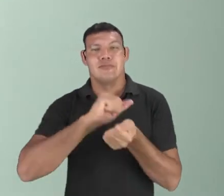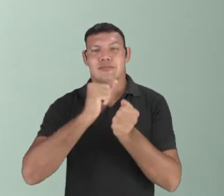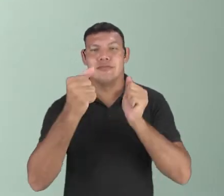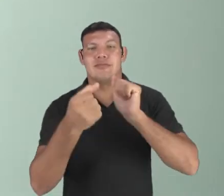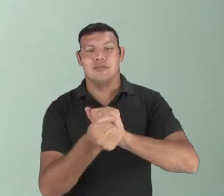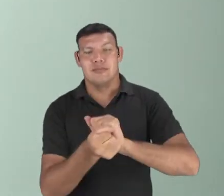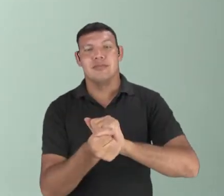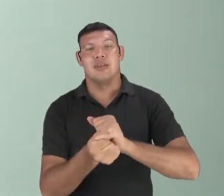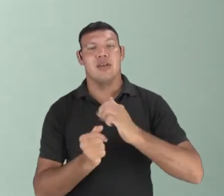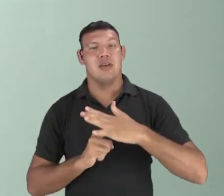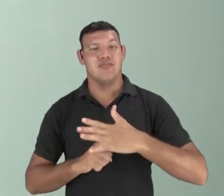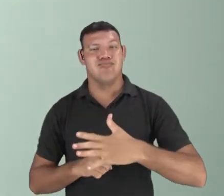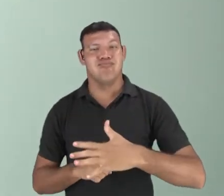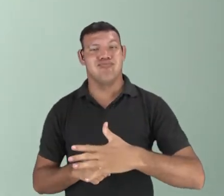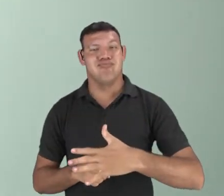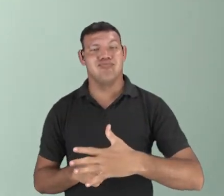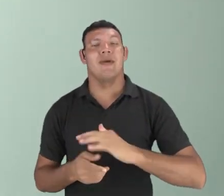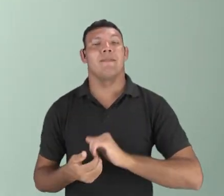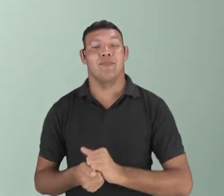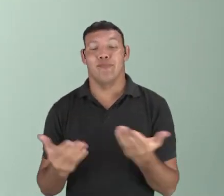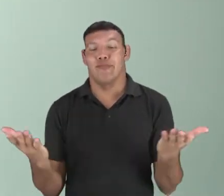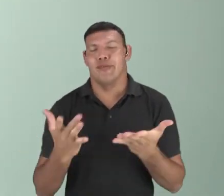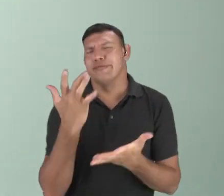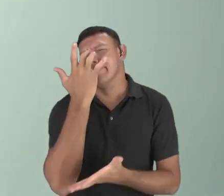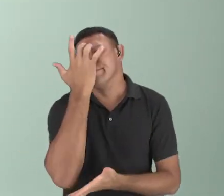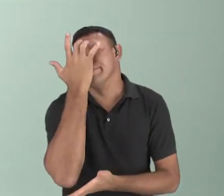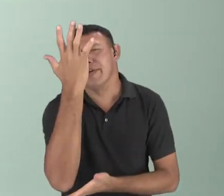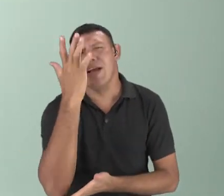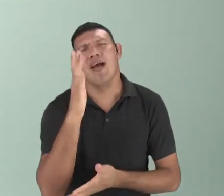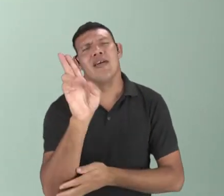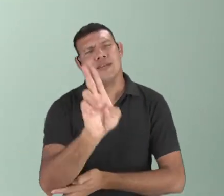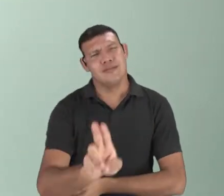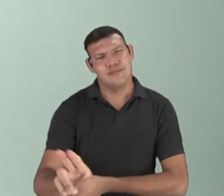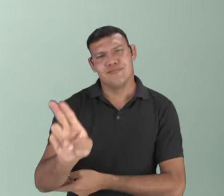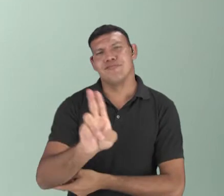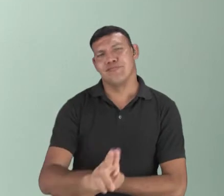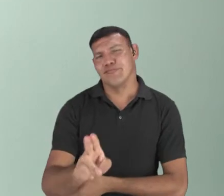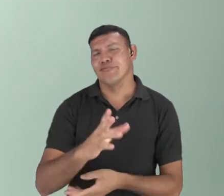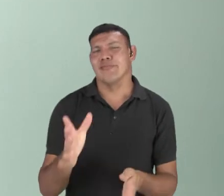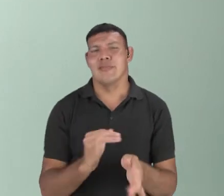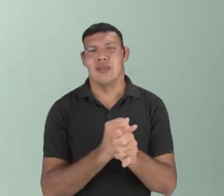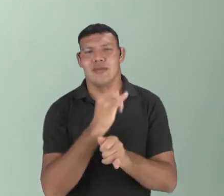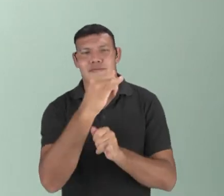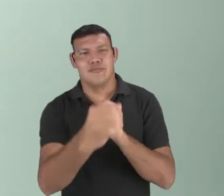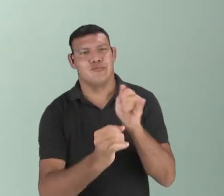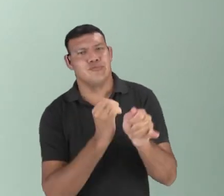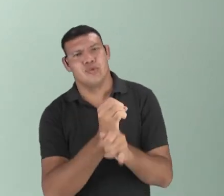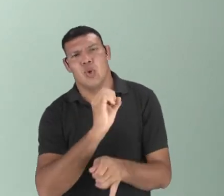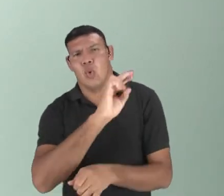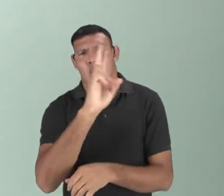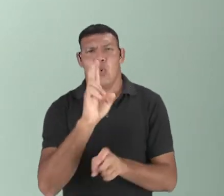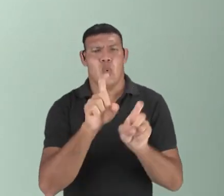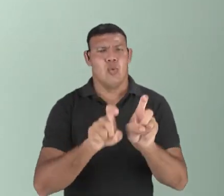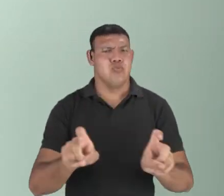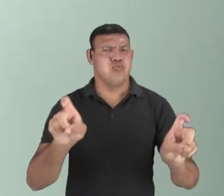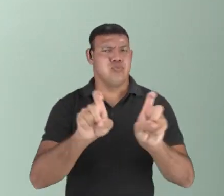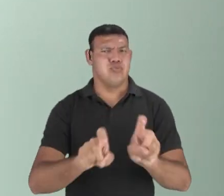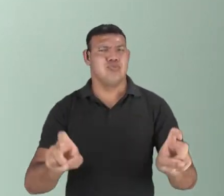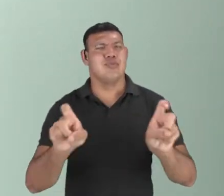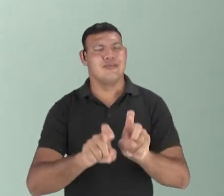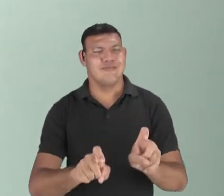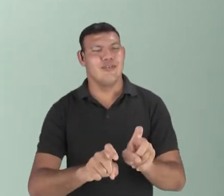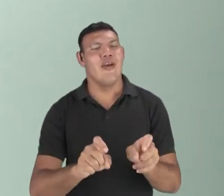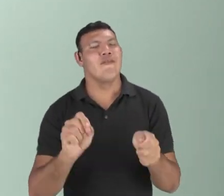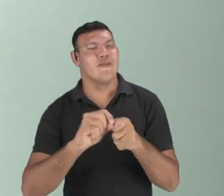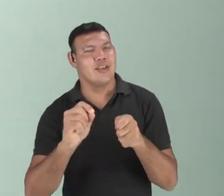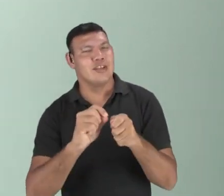máquina. É por isso que é muito mais fácil hoje em dia a gente utilizar uma máquina digital ou um computador para produzir uma obra